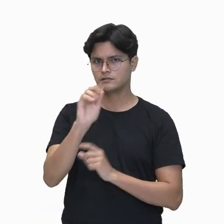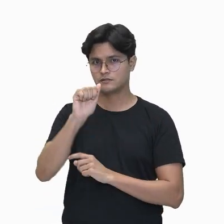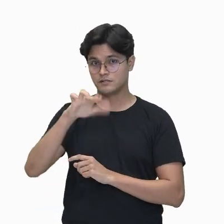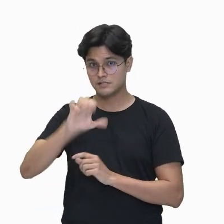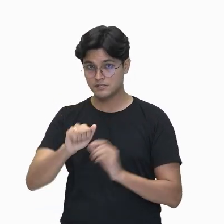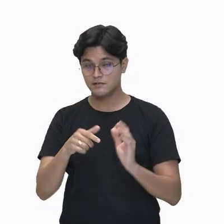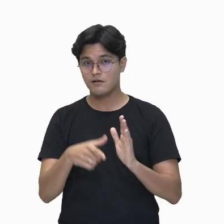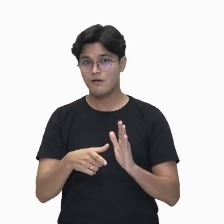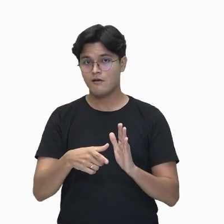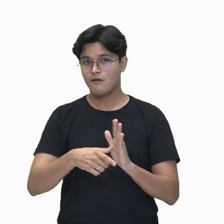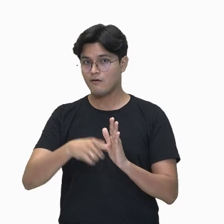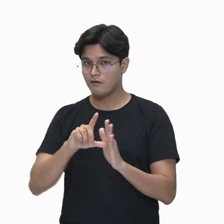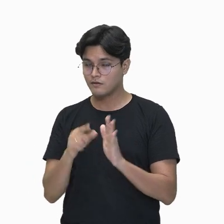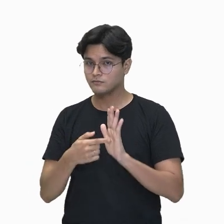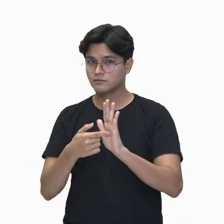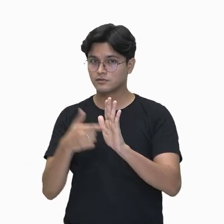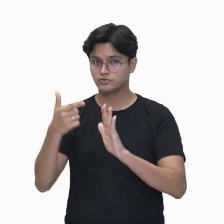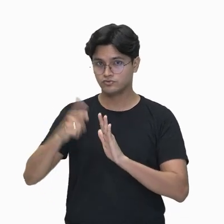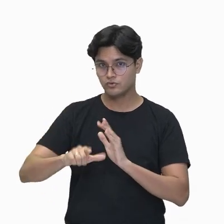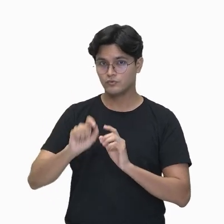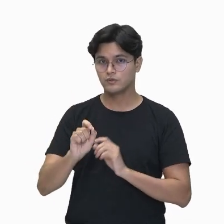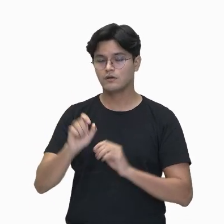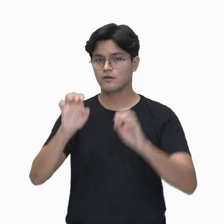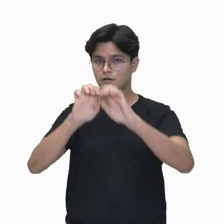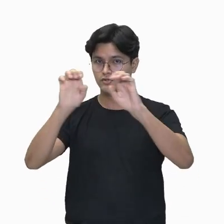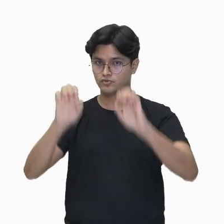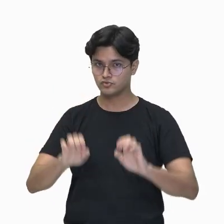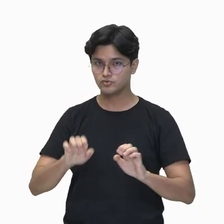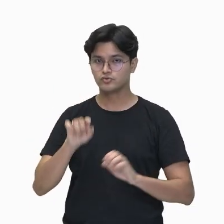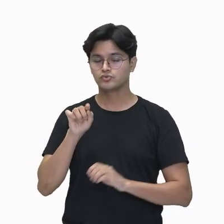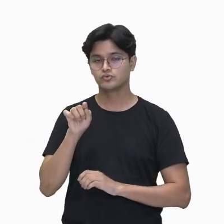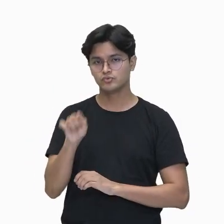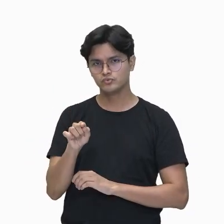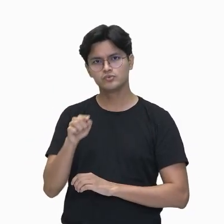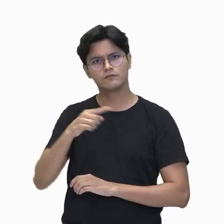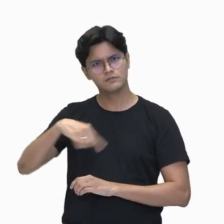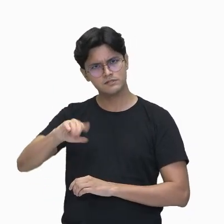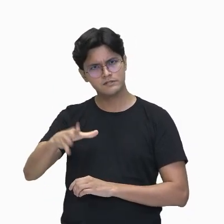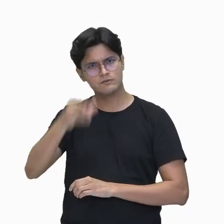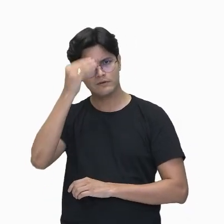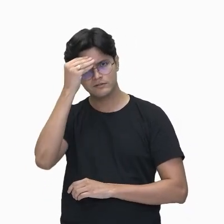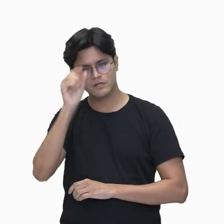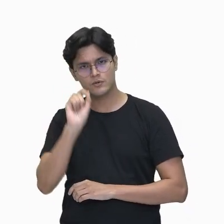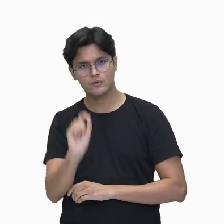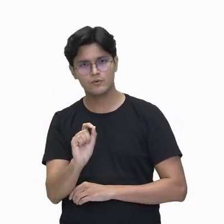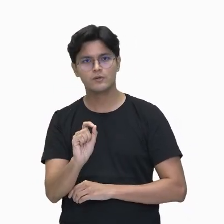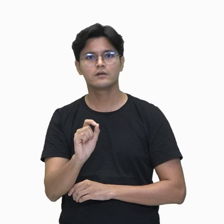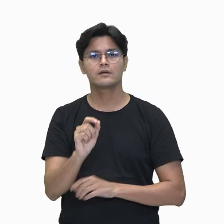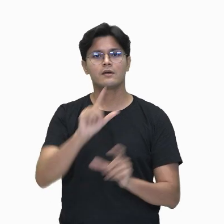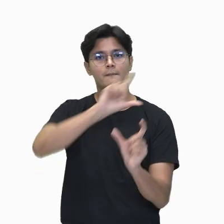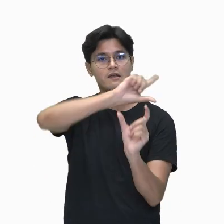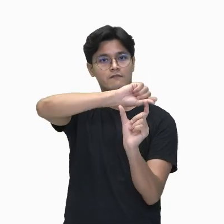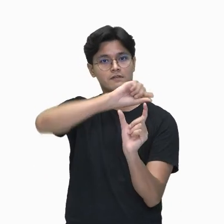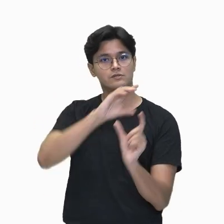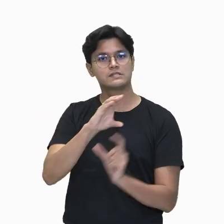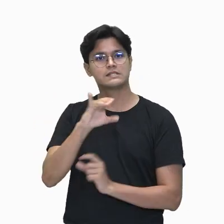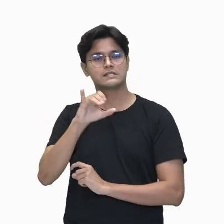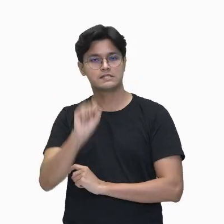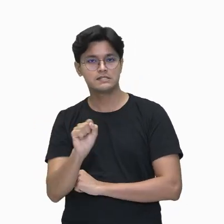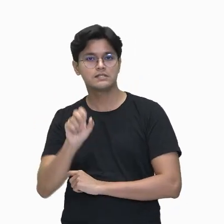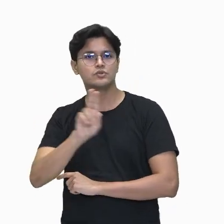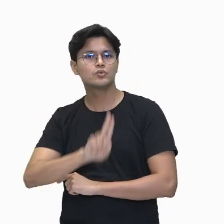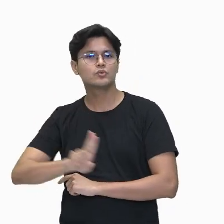vocês, né, memorizarem mais uma vez que o prefixo cis se utiliza